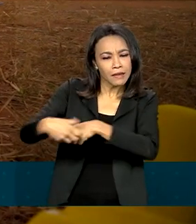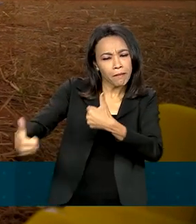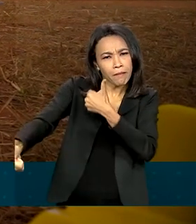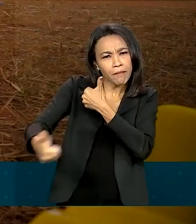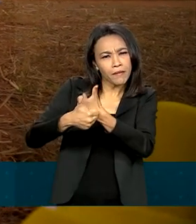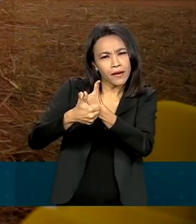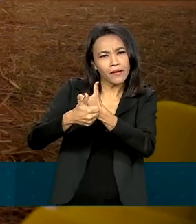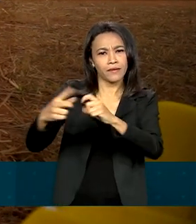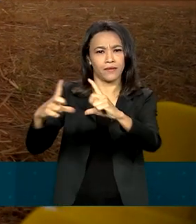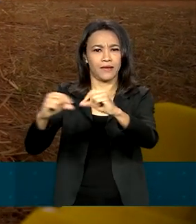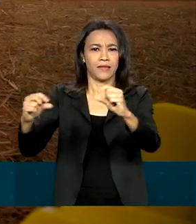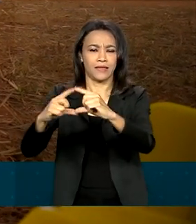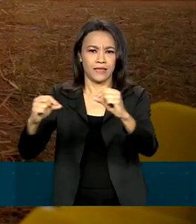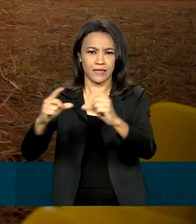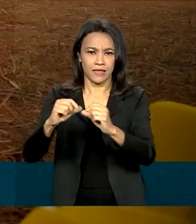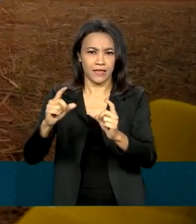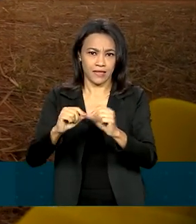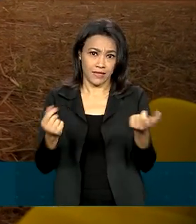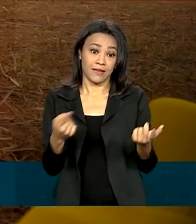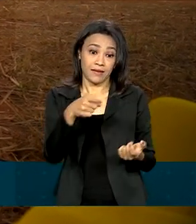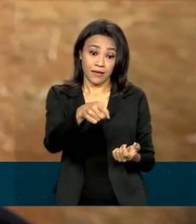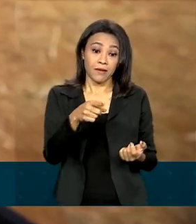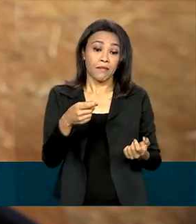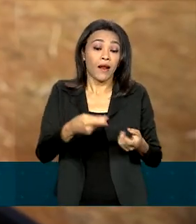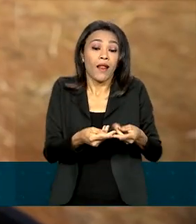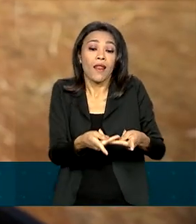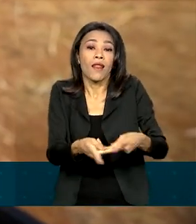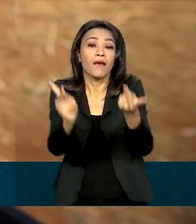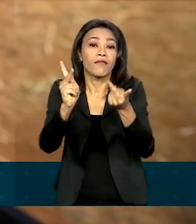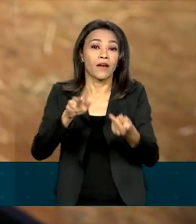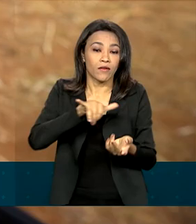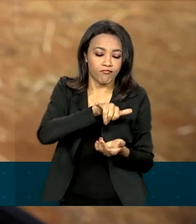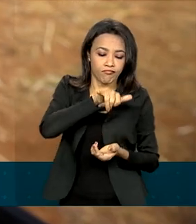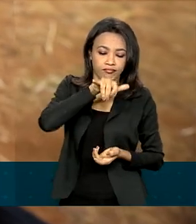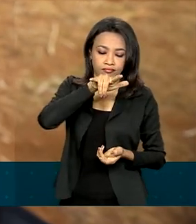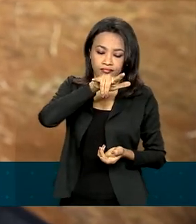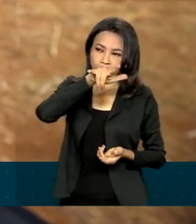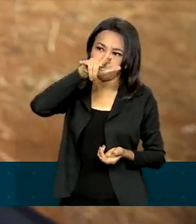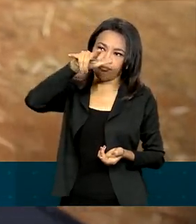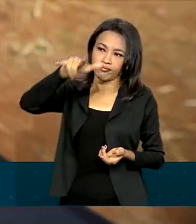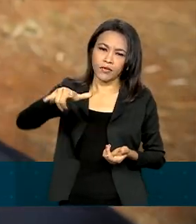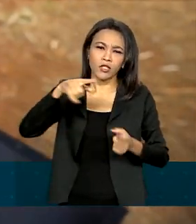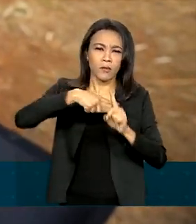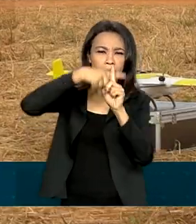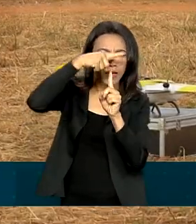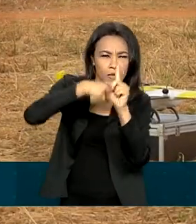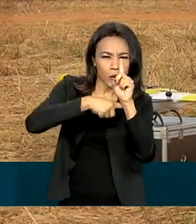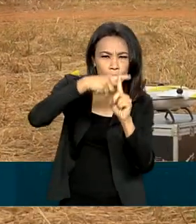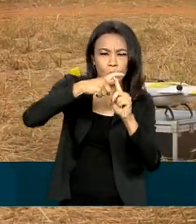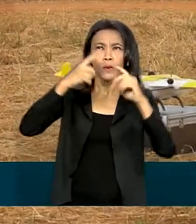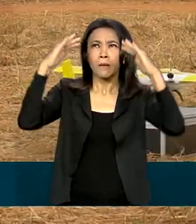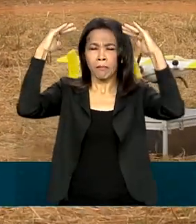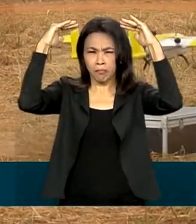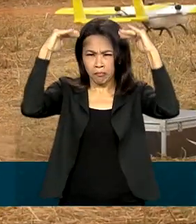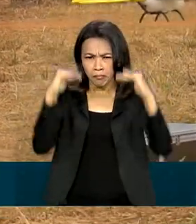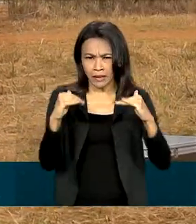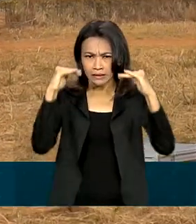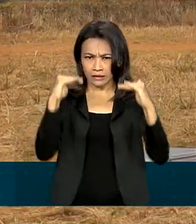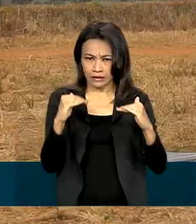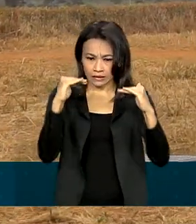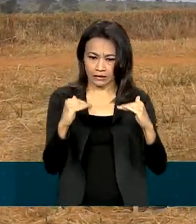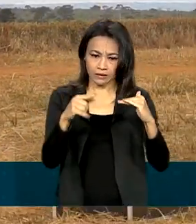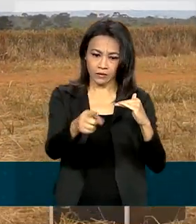condições ideais de transporte do material biológico, avaliando quesitos como temperatura, pressão e umidade da caixa.